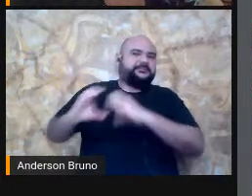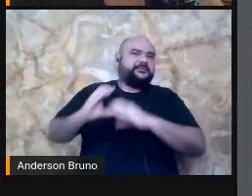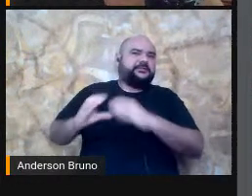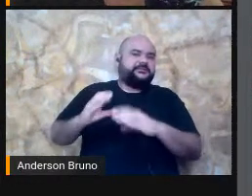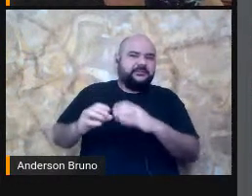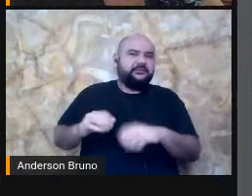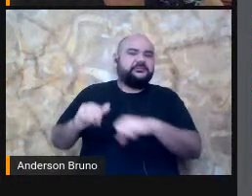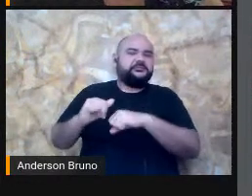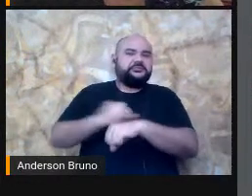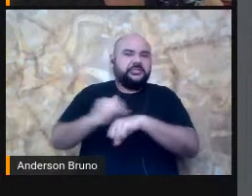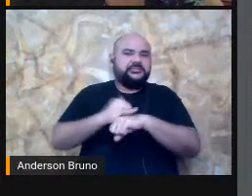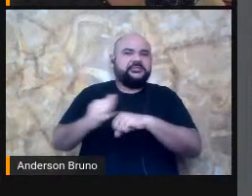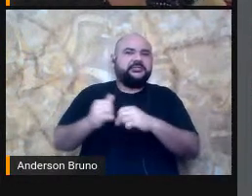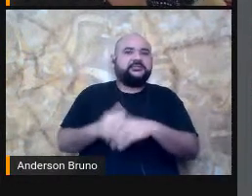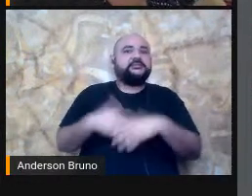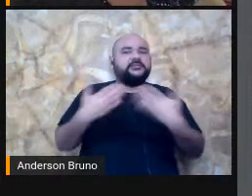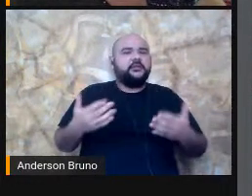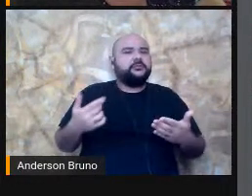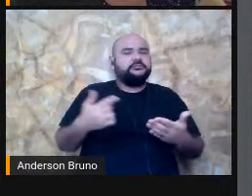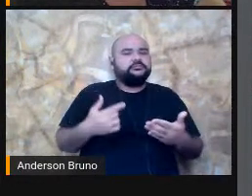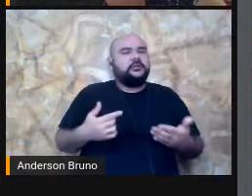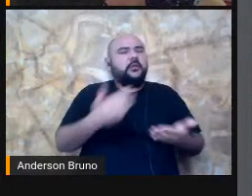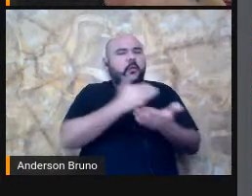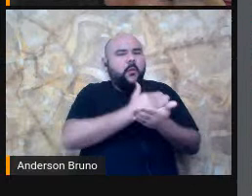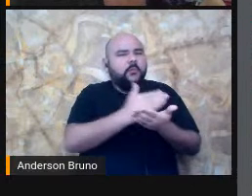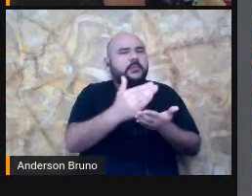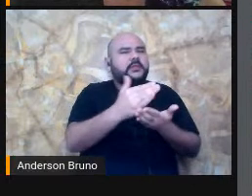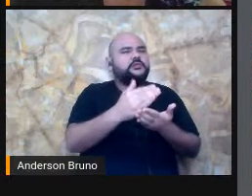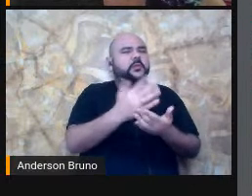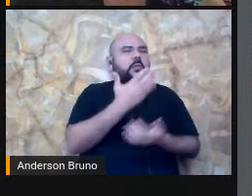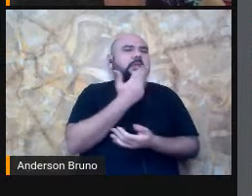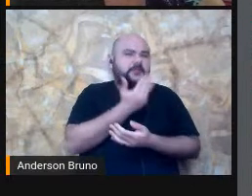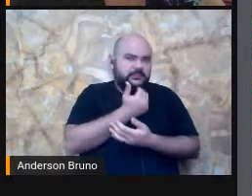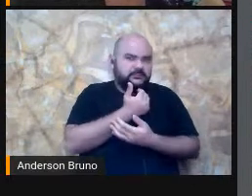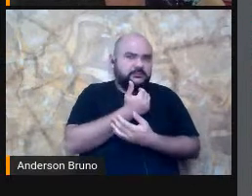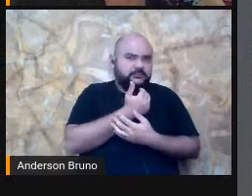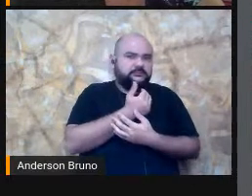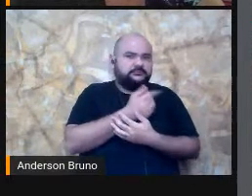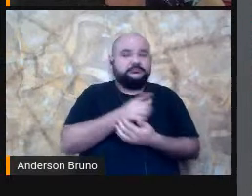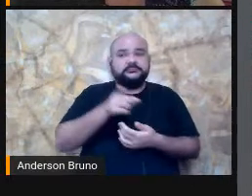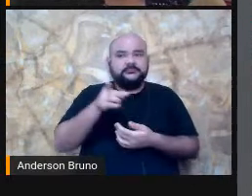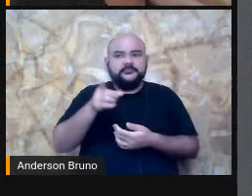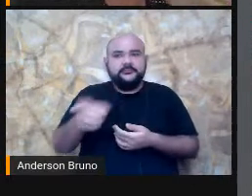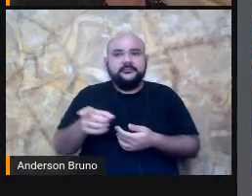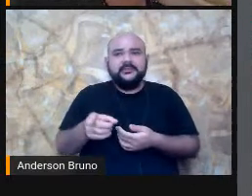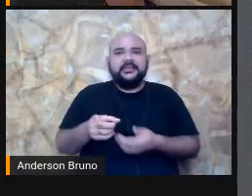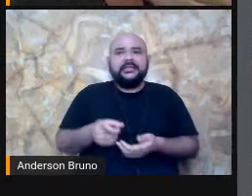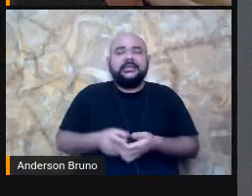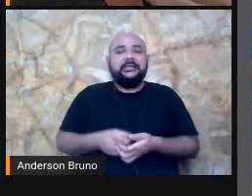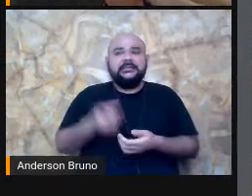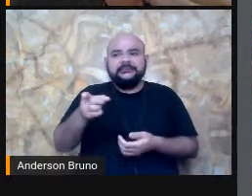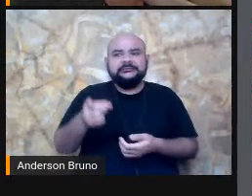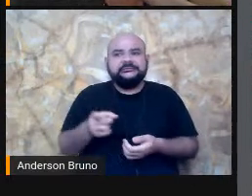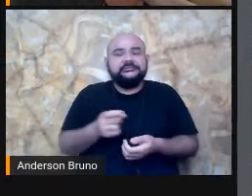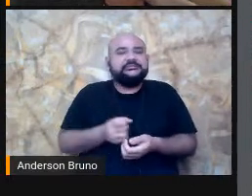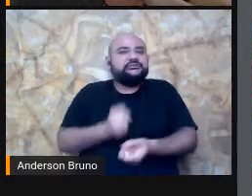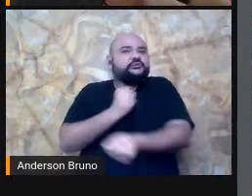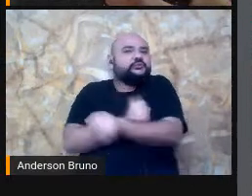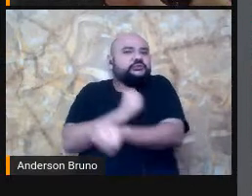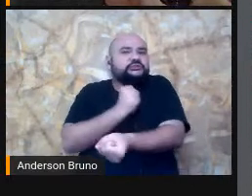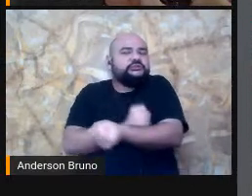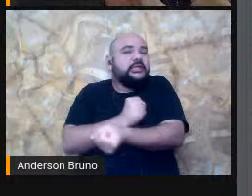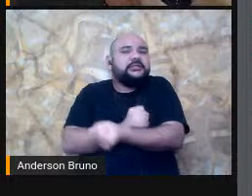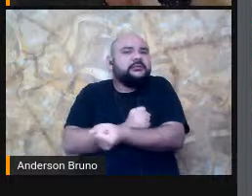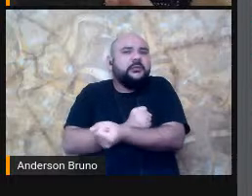Começamos Pela alimentação Era uma criança Que tinha Uma certa Compulsão Com o alimento Então Era um momento Que